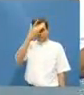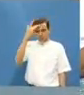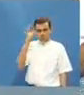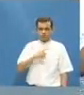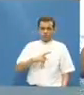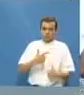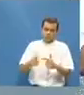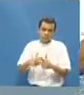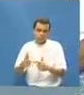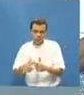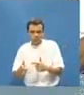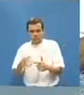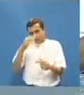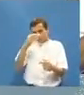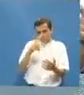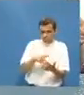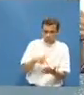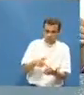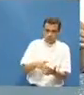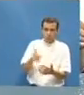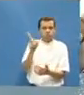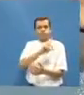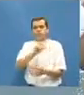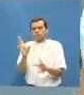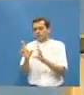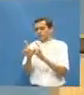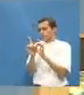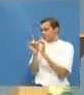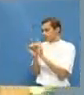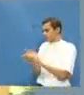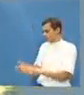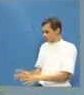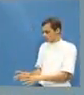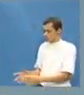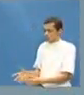grave isso se você desistiu que não era sério não vou mais eu